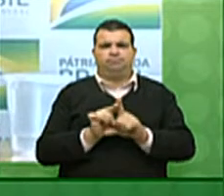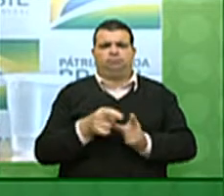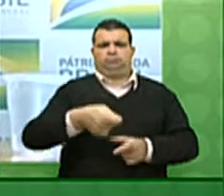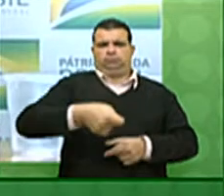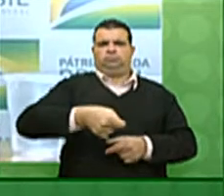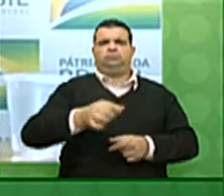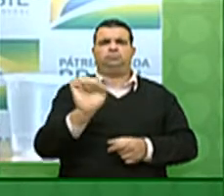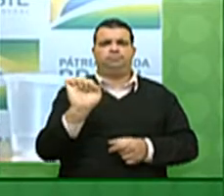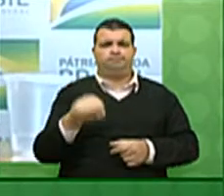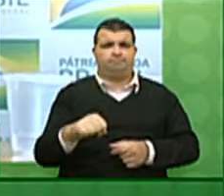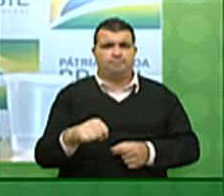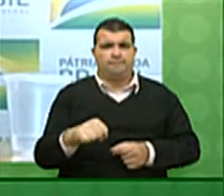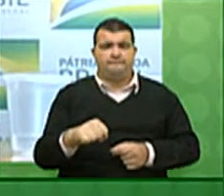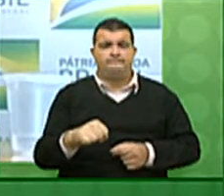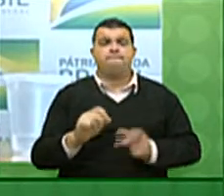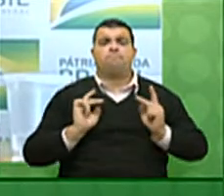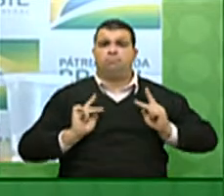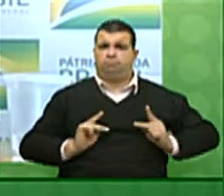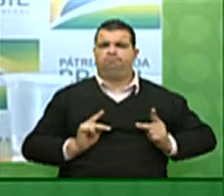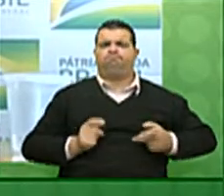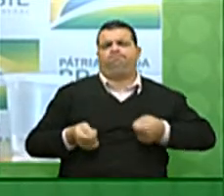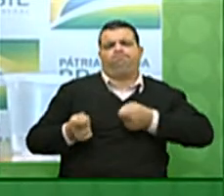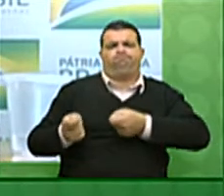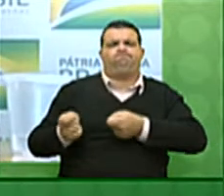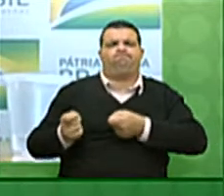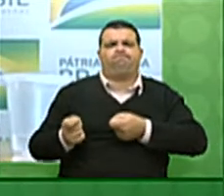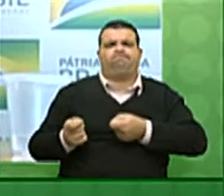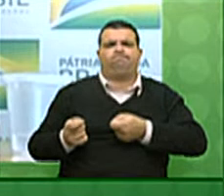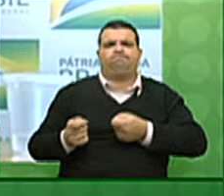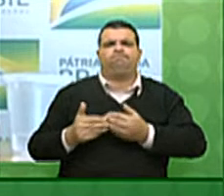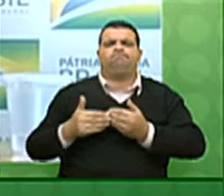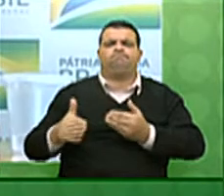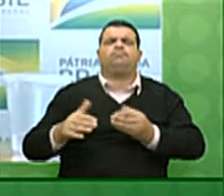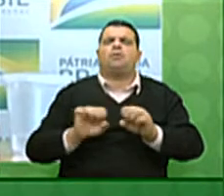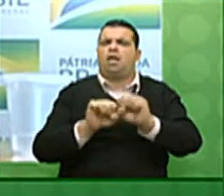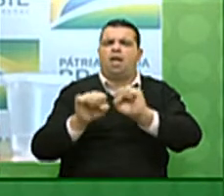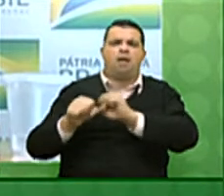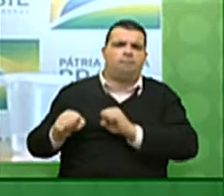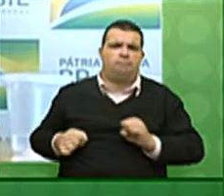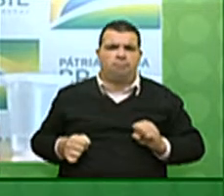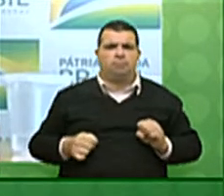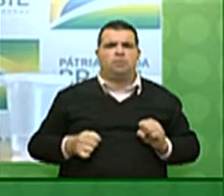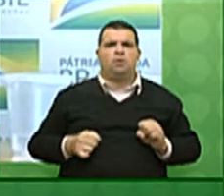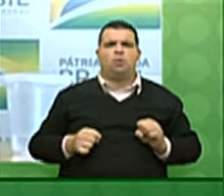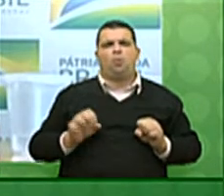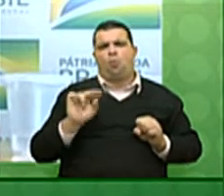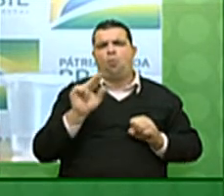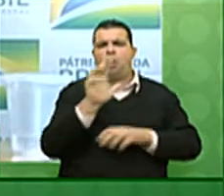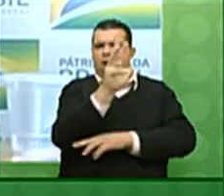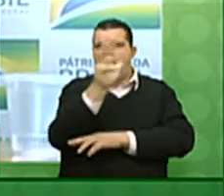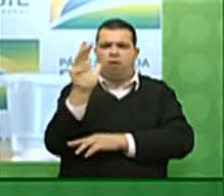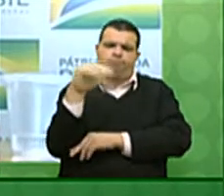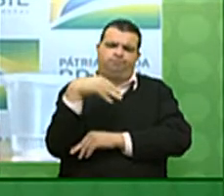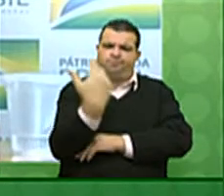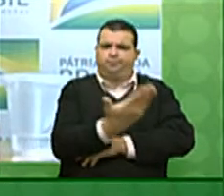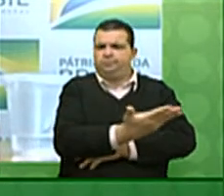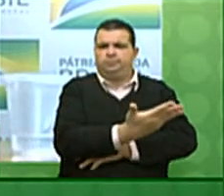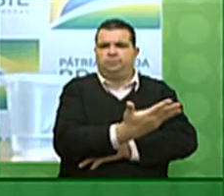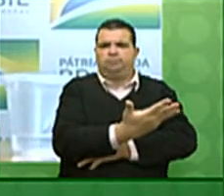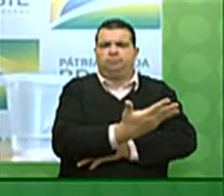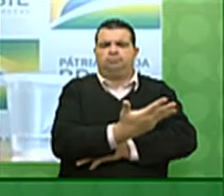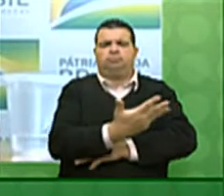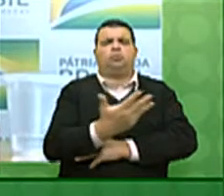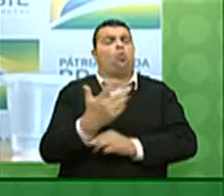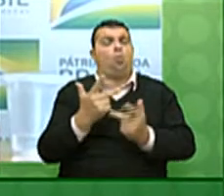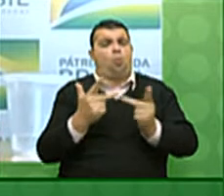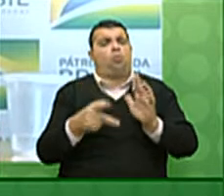rigorosa de quem promove a destruição desse patrimônio inalienável de